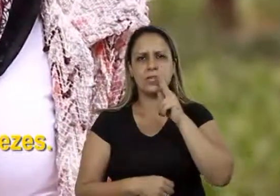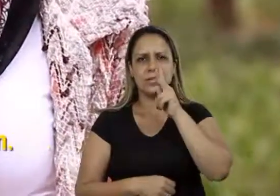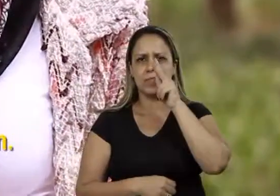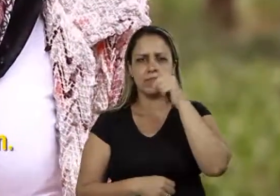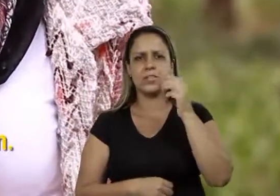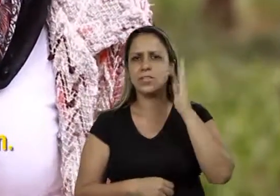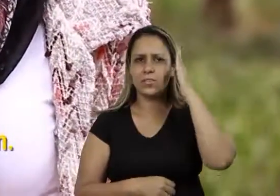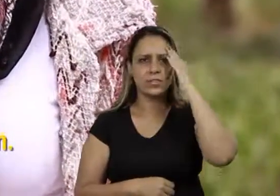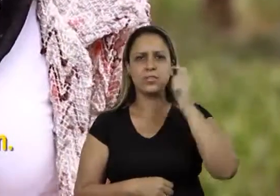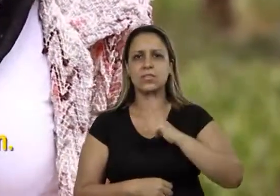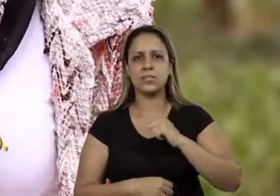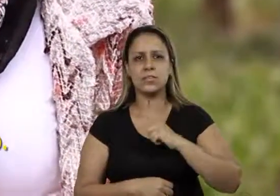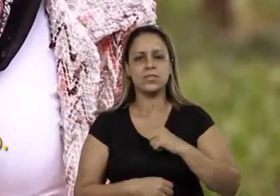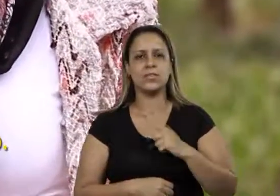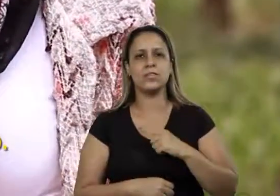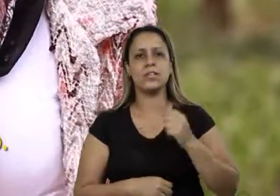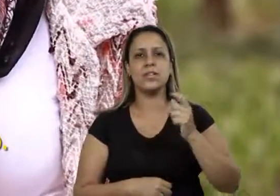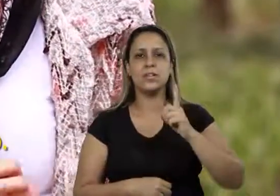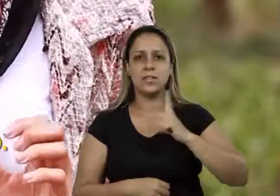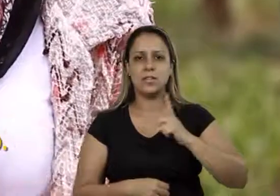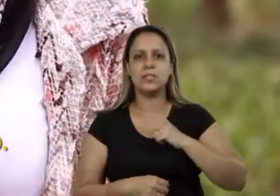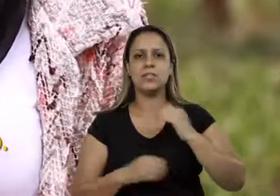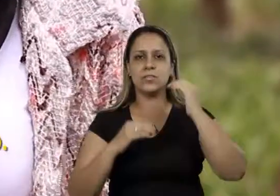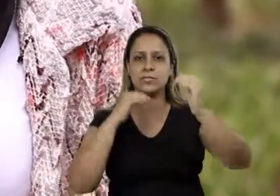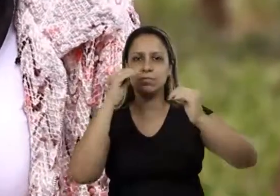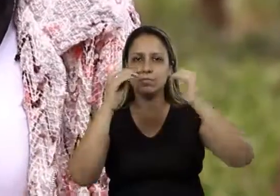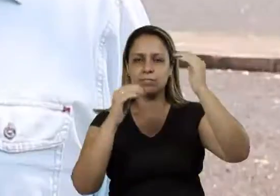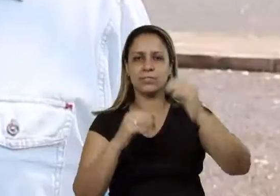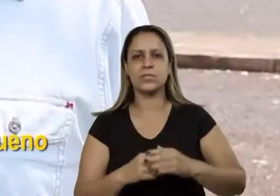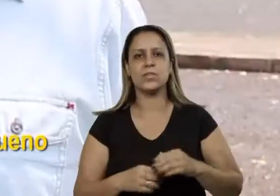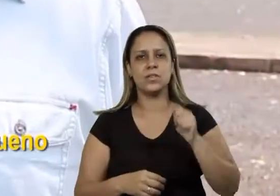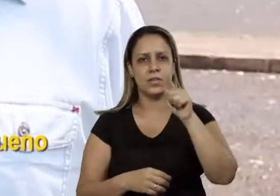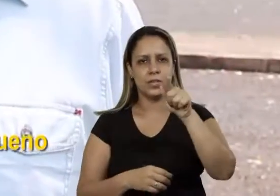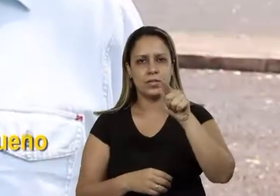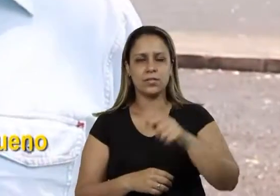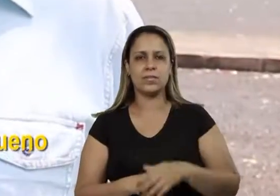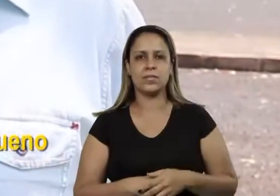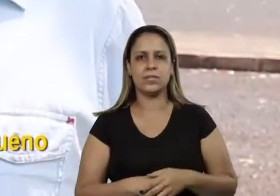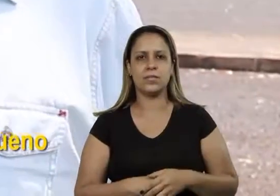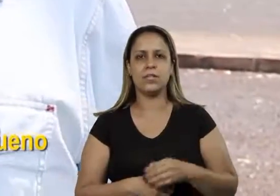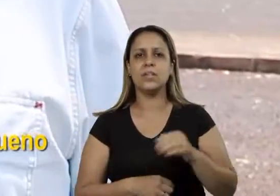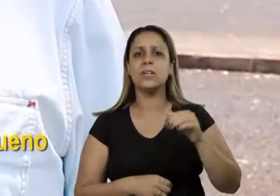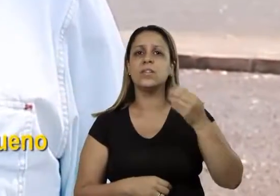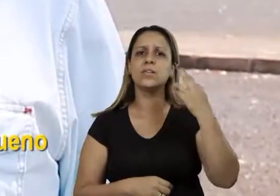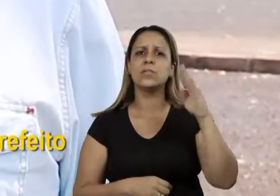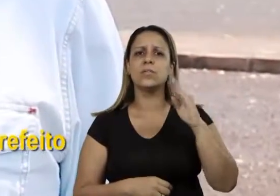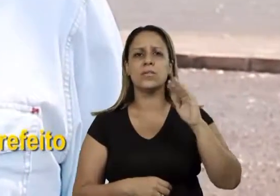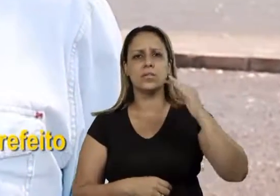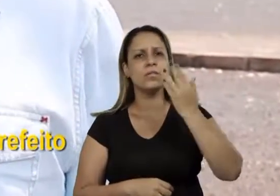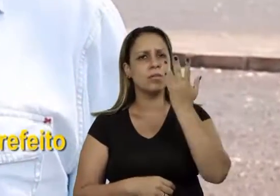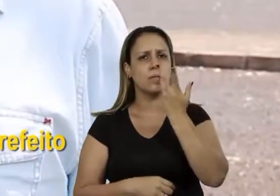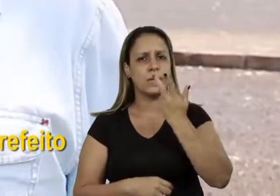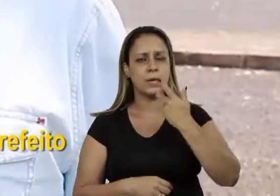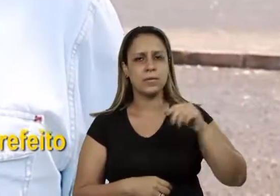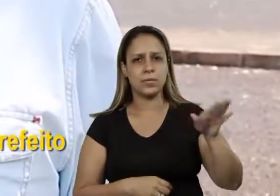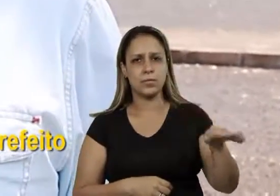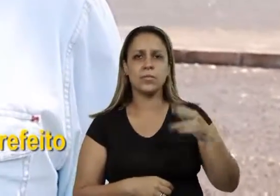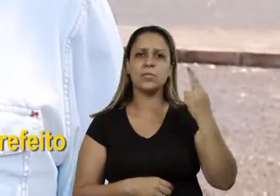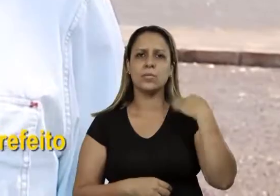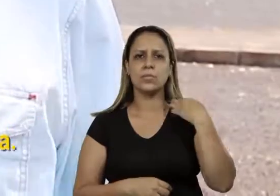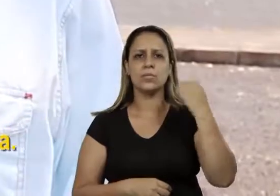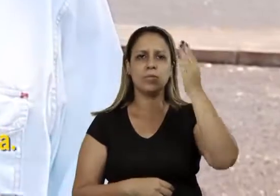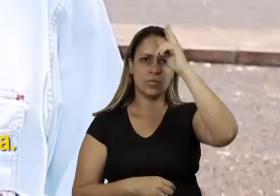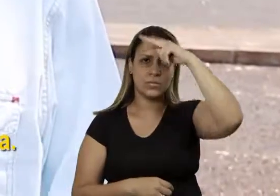força que a gente às vezes nem sabe que tem. Ser jovem é superação. E é pra você, que era pequeno ou pequena quando eu fui